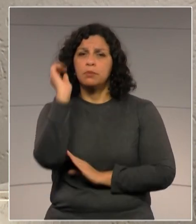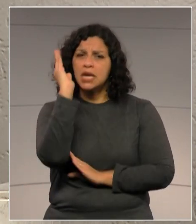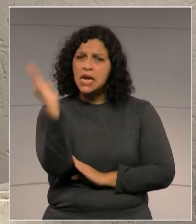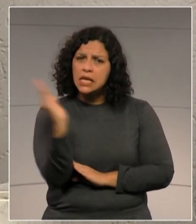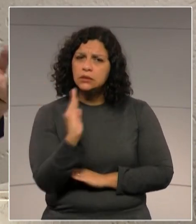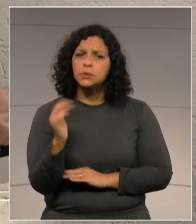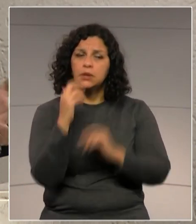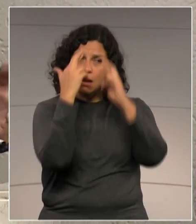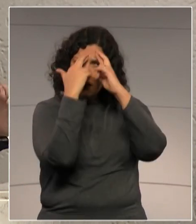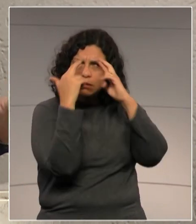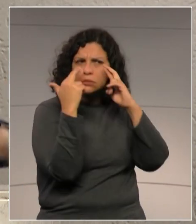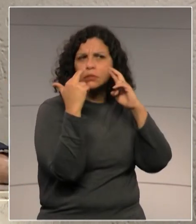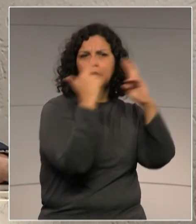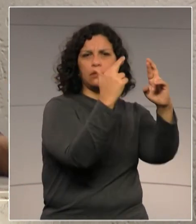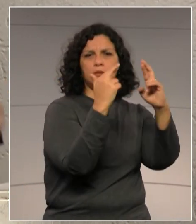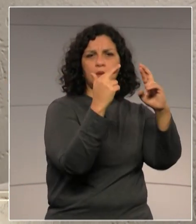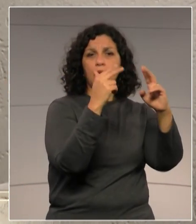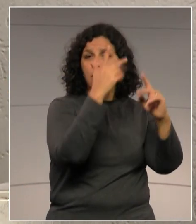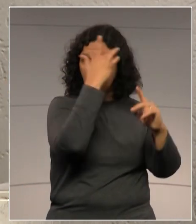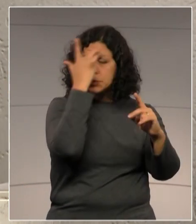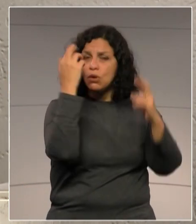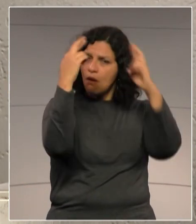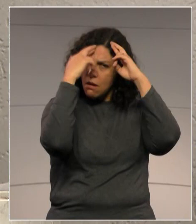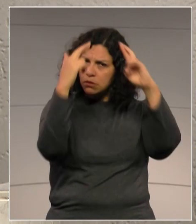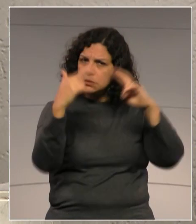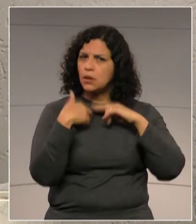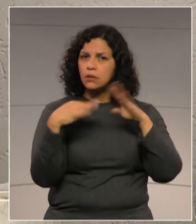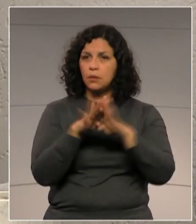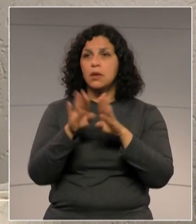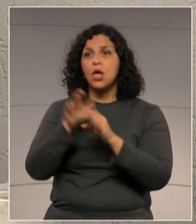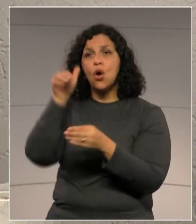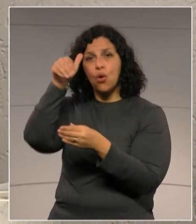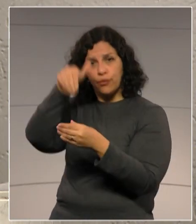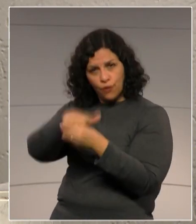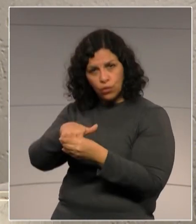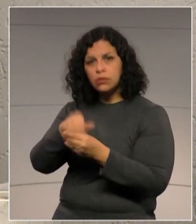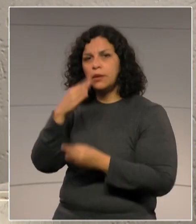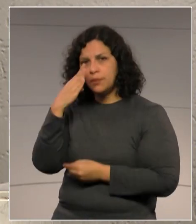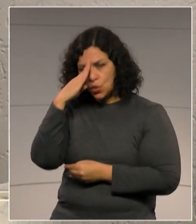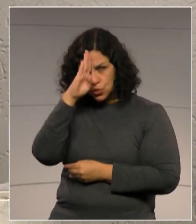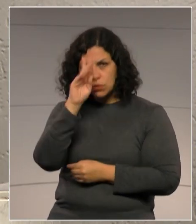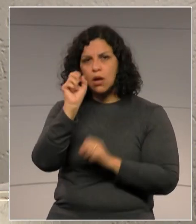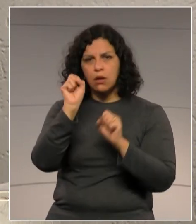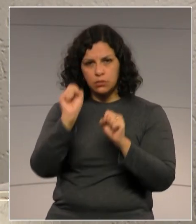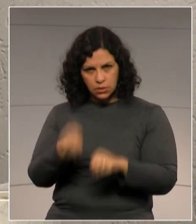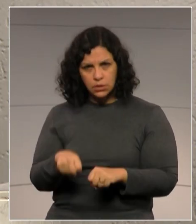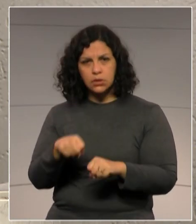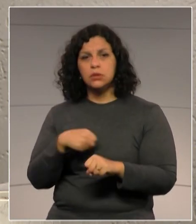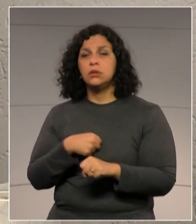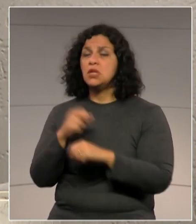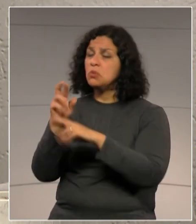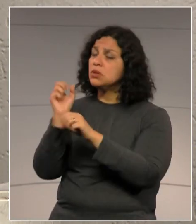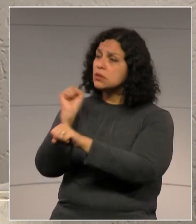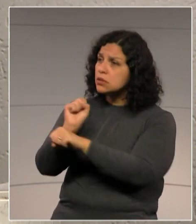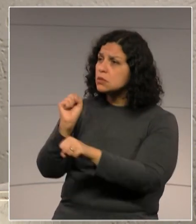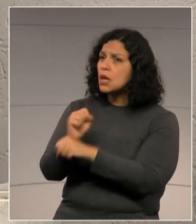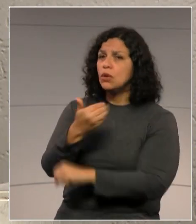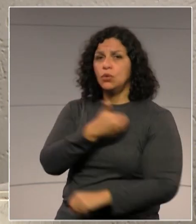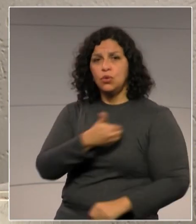respeitado, não da forma que está acontecendo. Eu votei no Jair Bolsonaro, torço para que o governo vá bem,